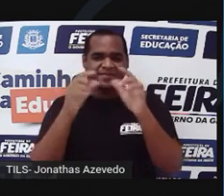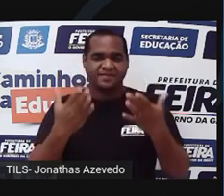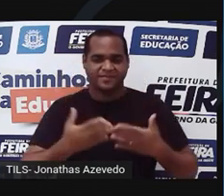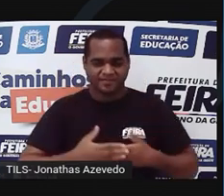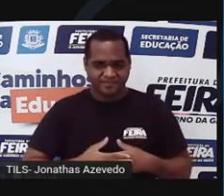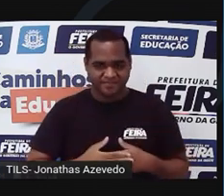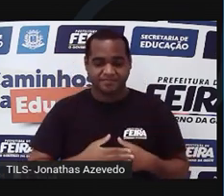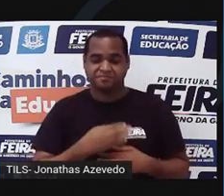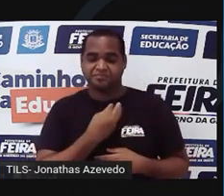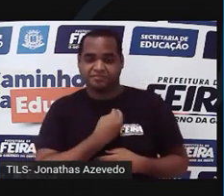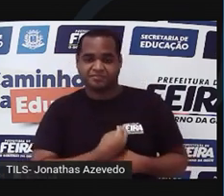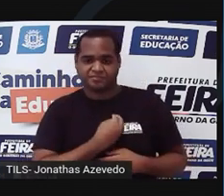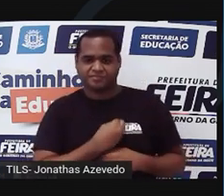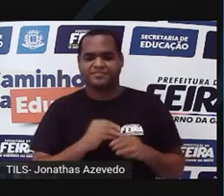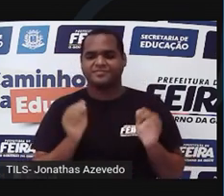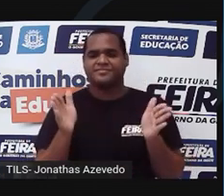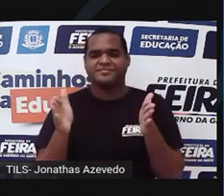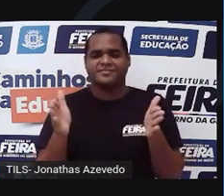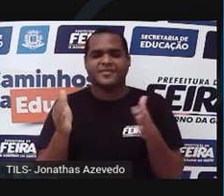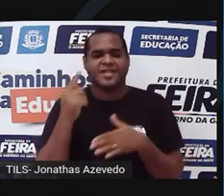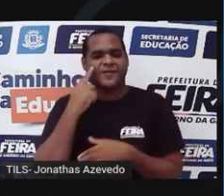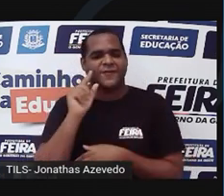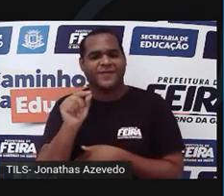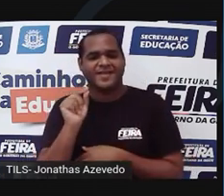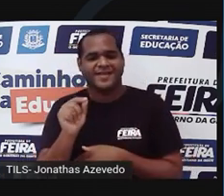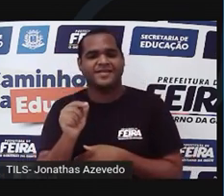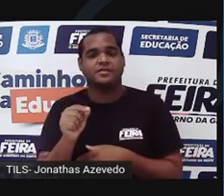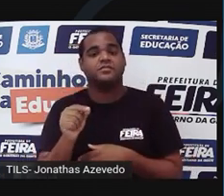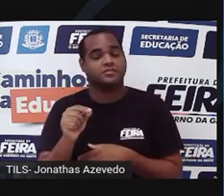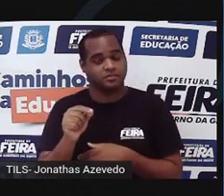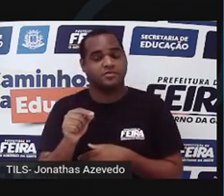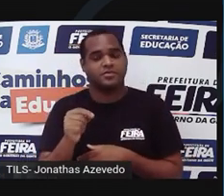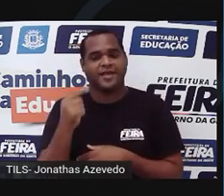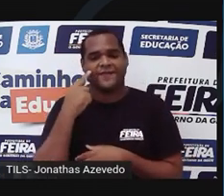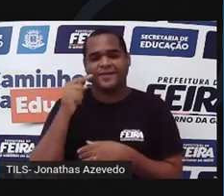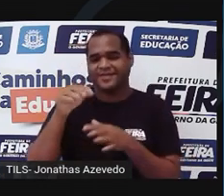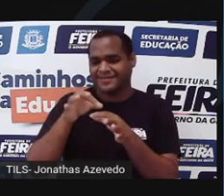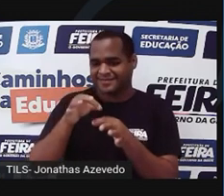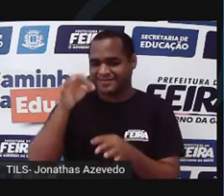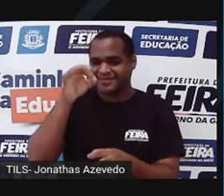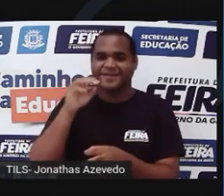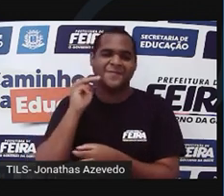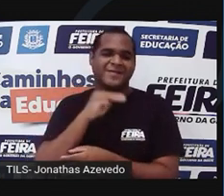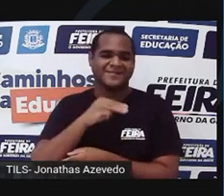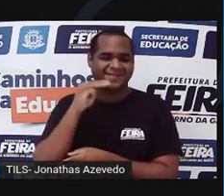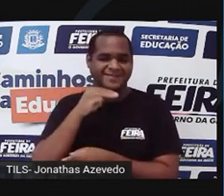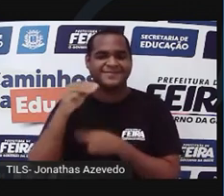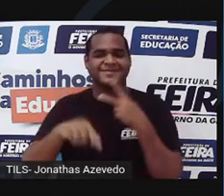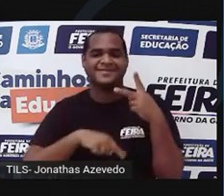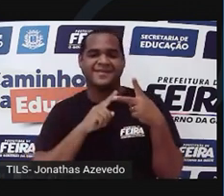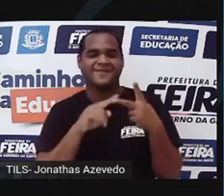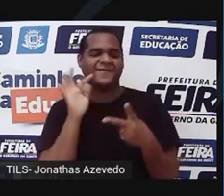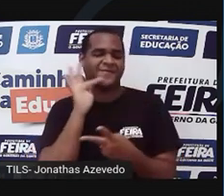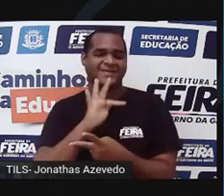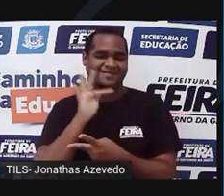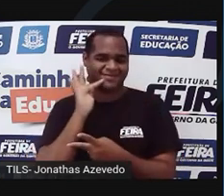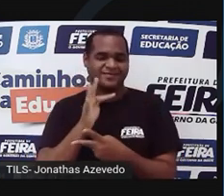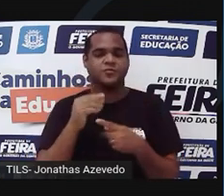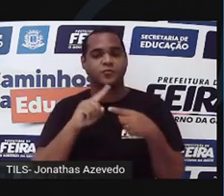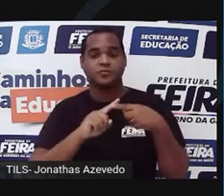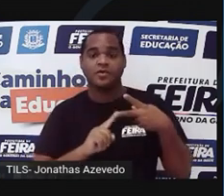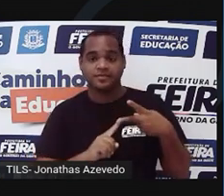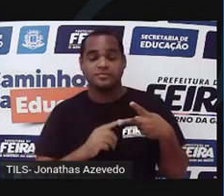ciclo de vida das briófitas é mais ou menos assim. A gente tem o gametófito masculino e o gametófito feminino.